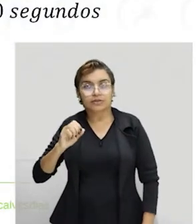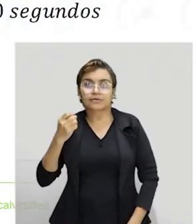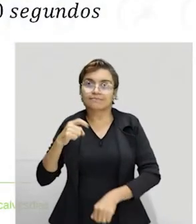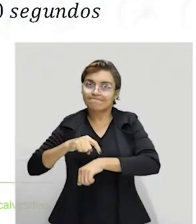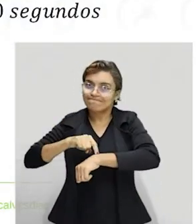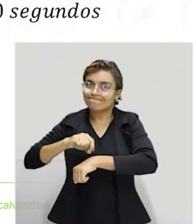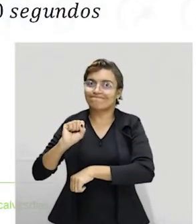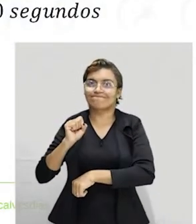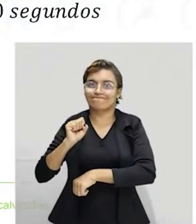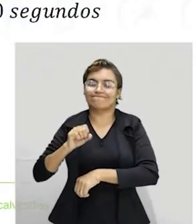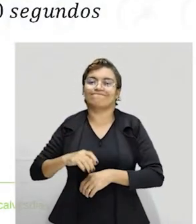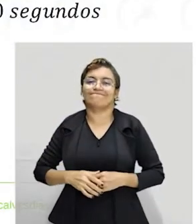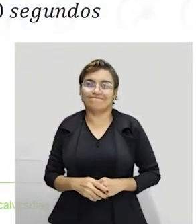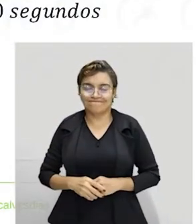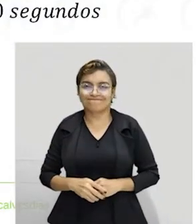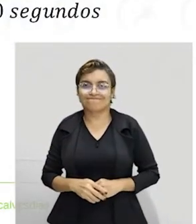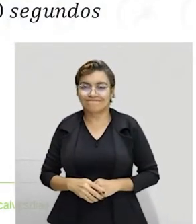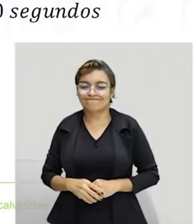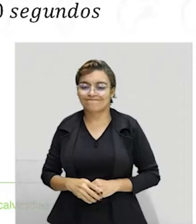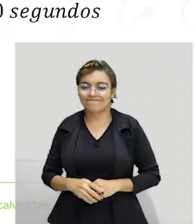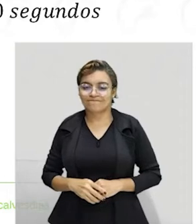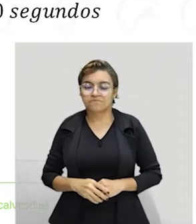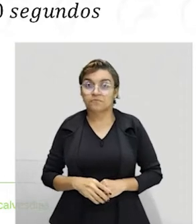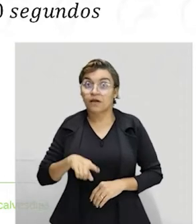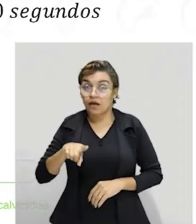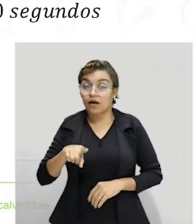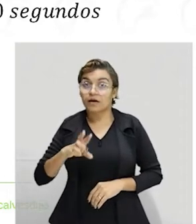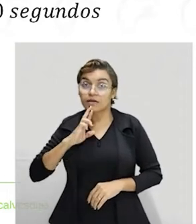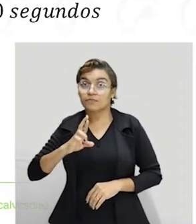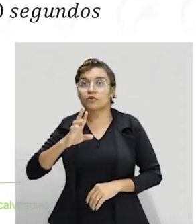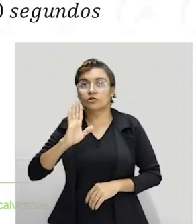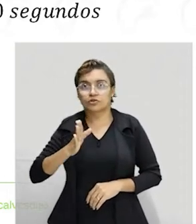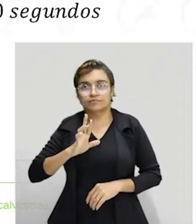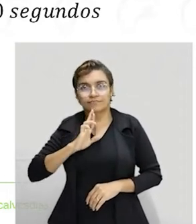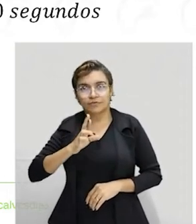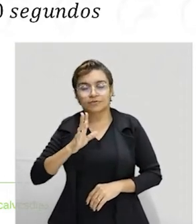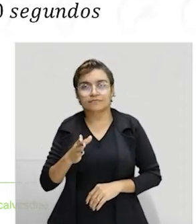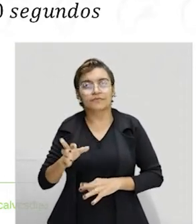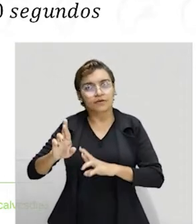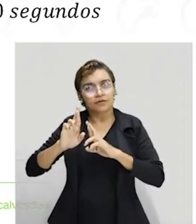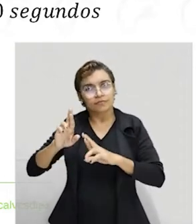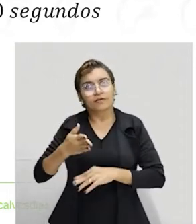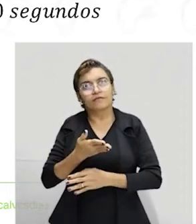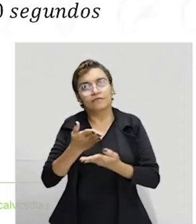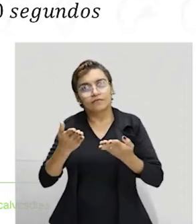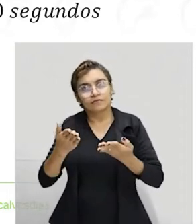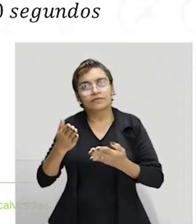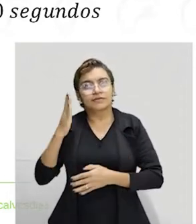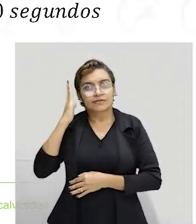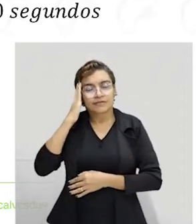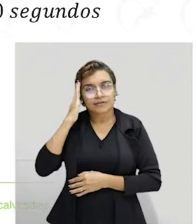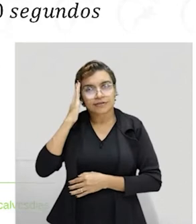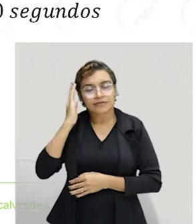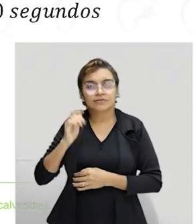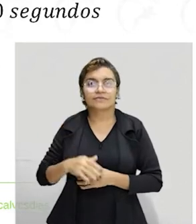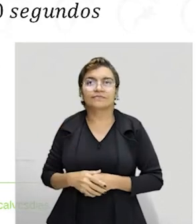380 segundos, gente. Lá no teu gabarito tu já tem a solução, tá? Espero que você tenha compreendido. Um beijão,